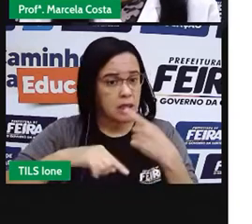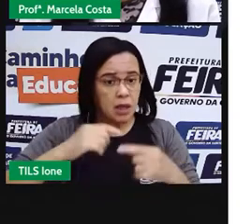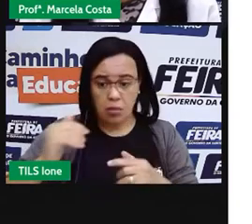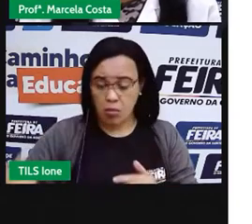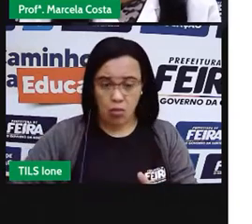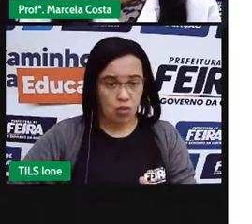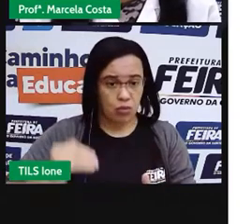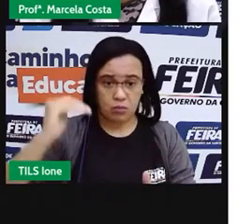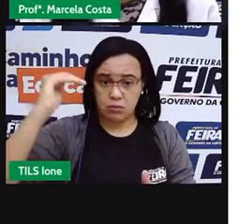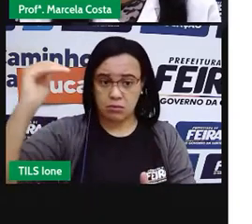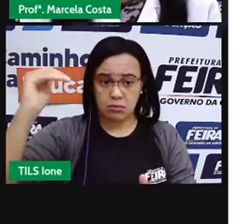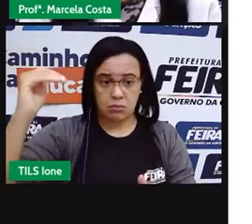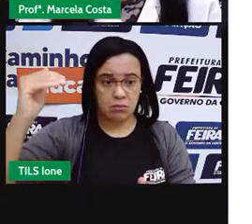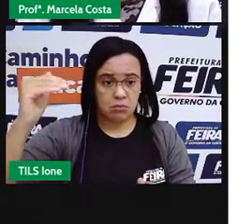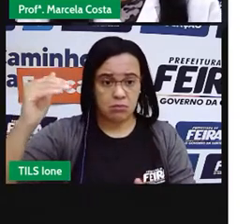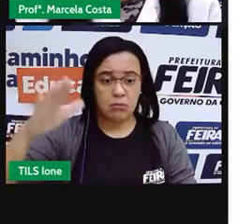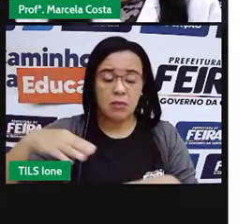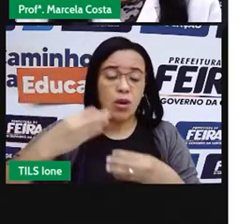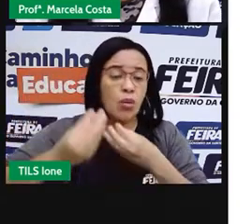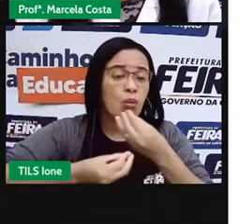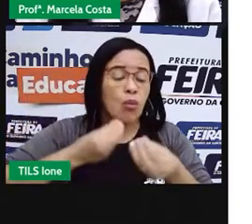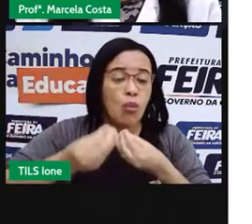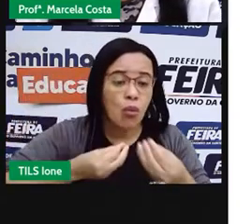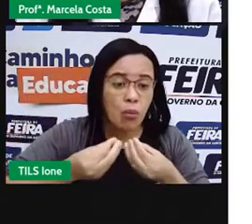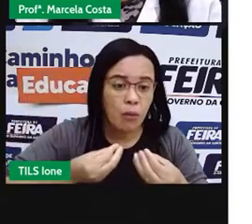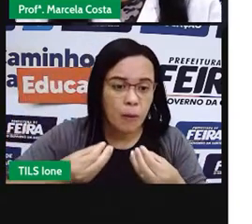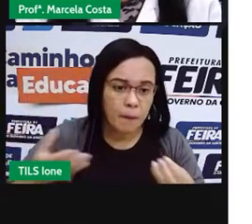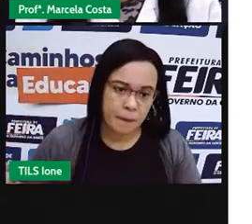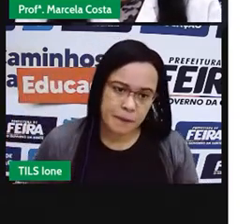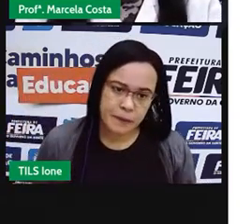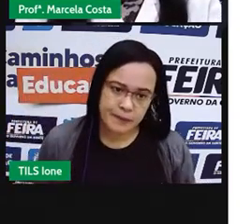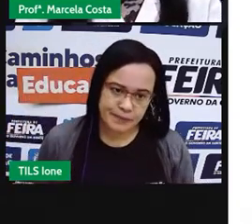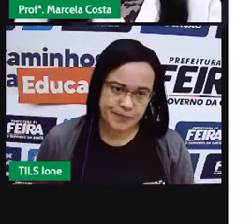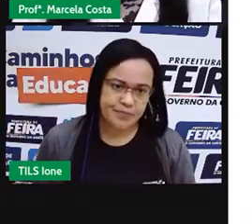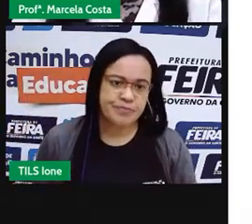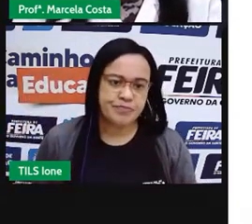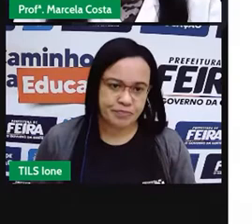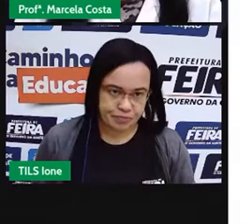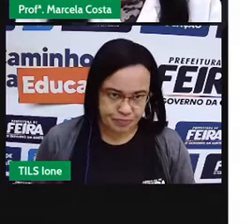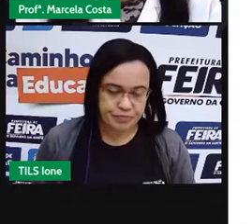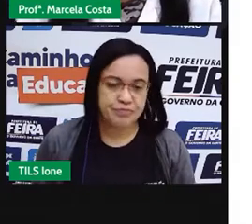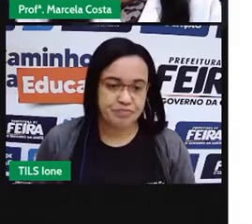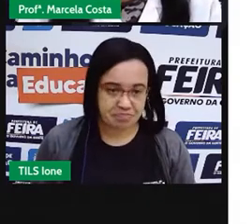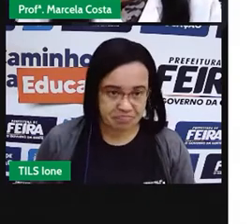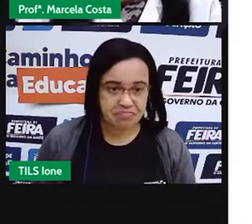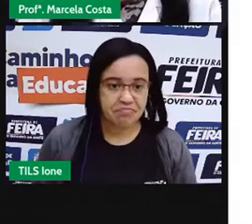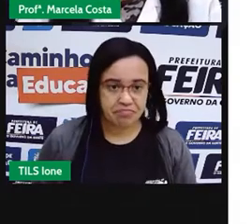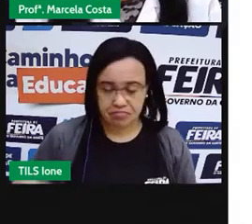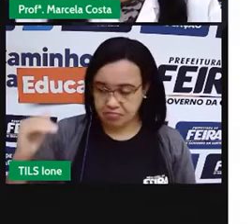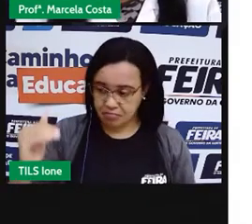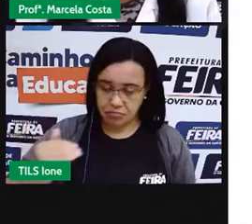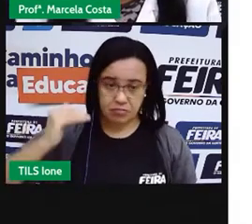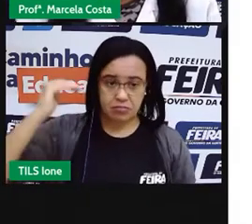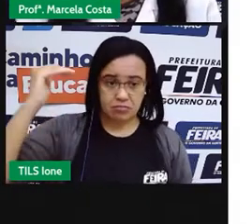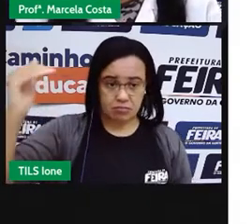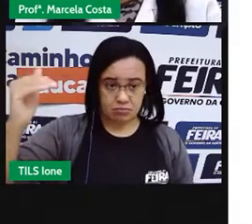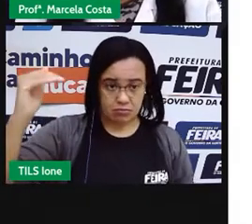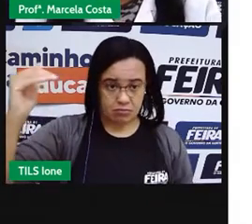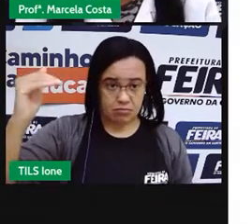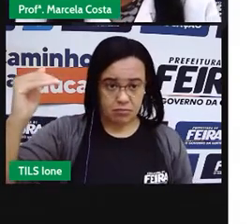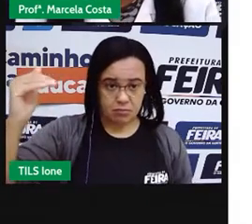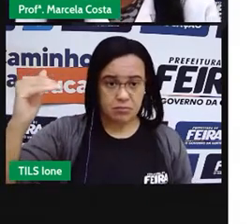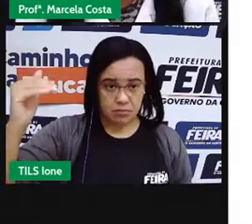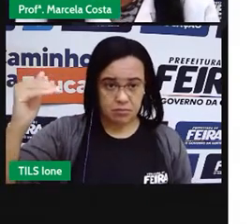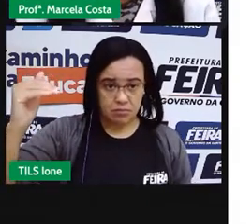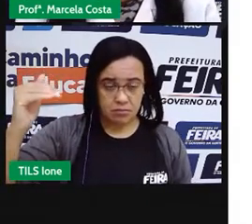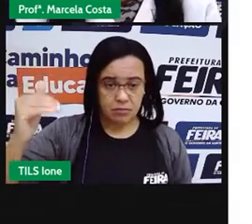você já estiver aí adulto, depois quando você estiver na fase das delícias, você continua